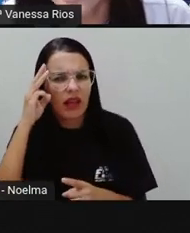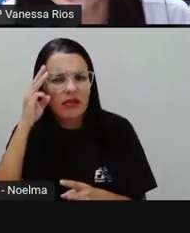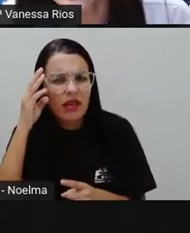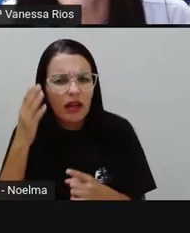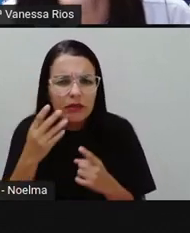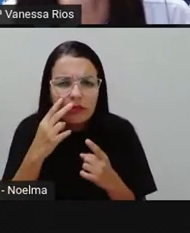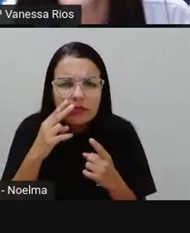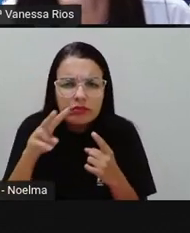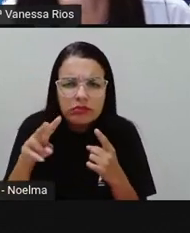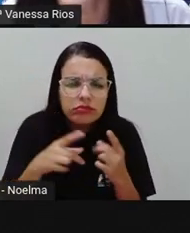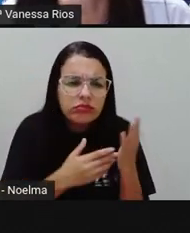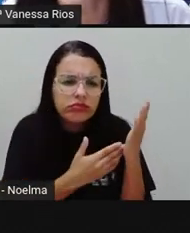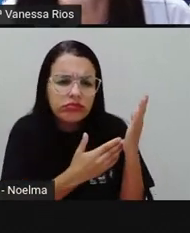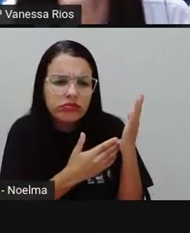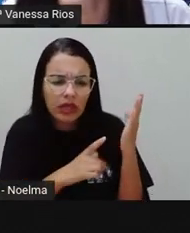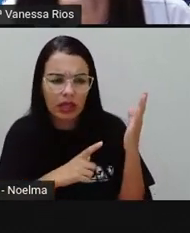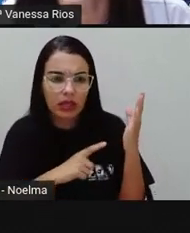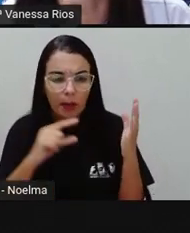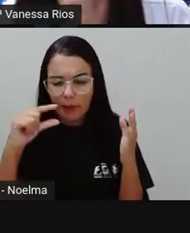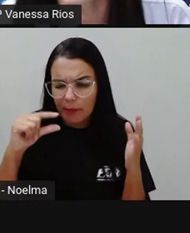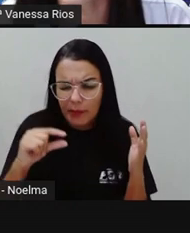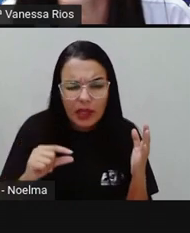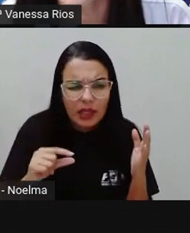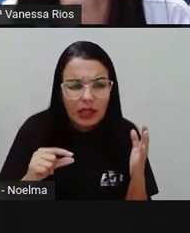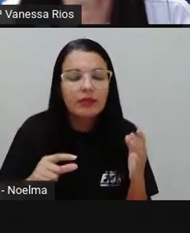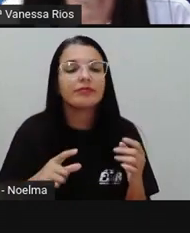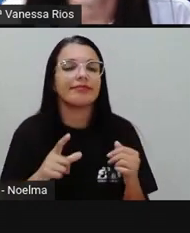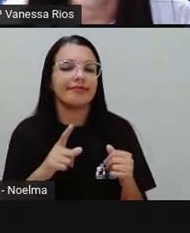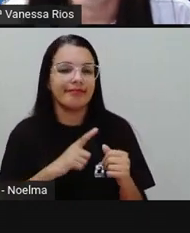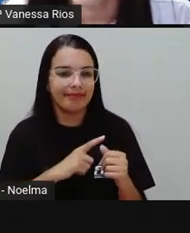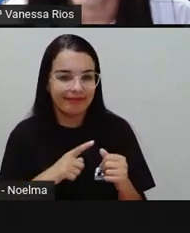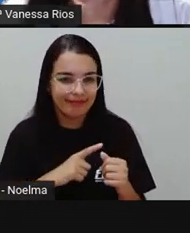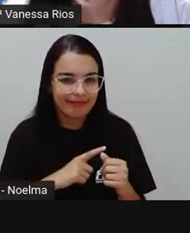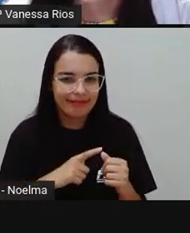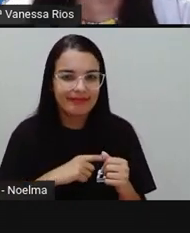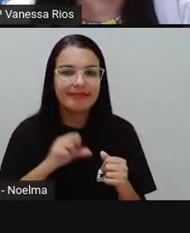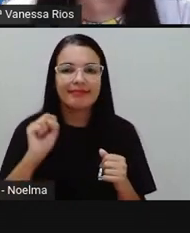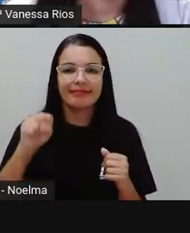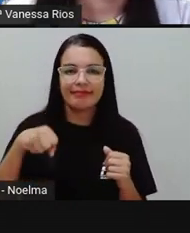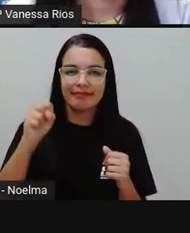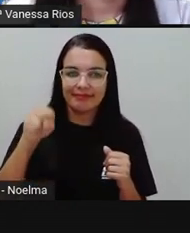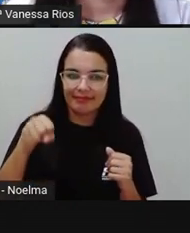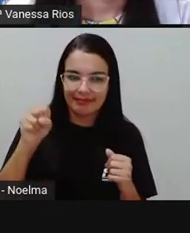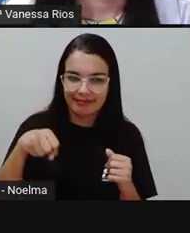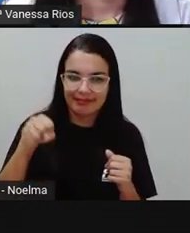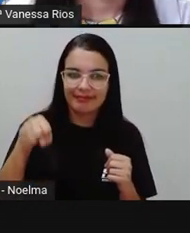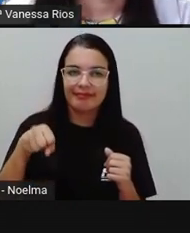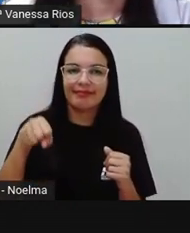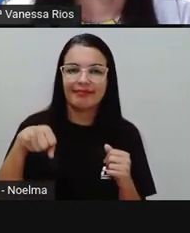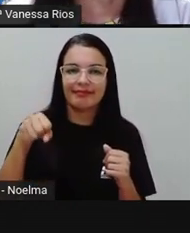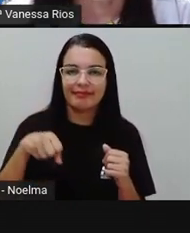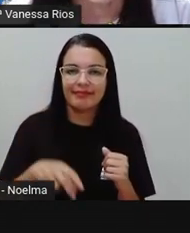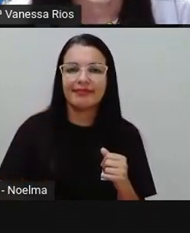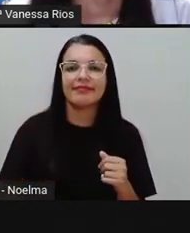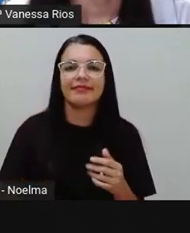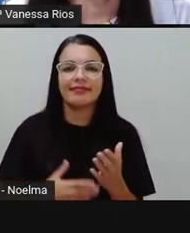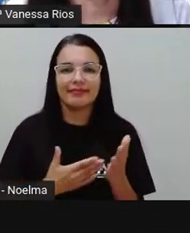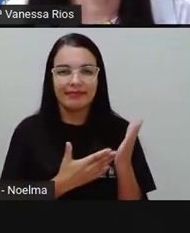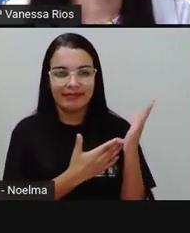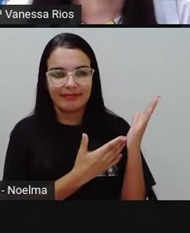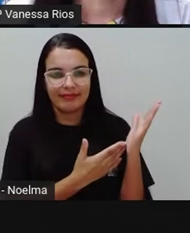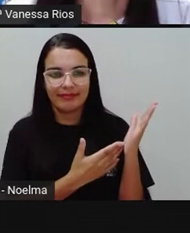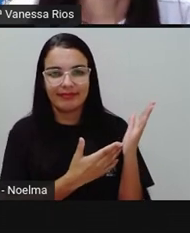registrou a temperatura mínima aqui de 9 graus Celsius. É a menor? Sim, não é?